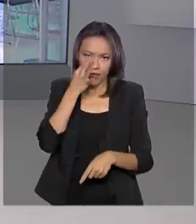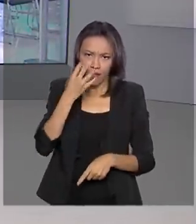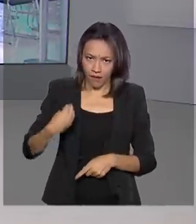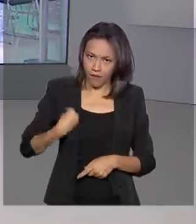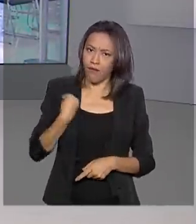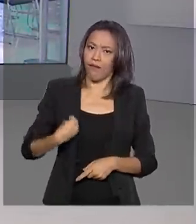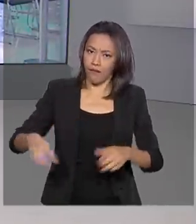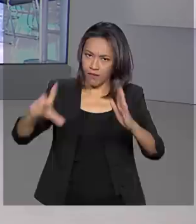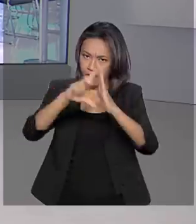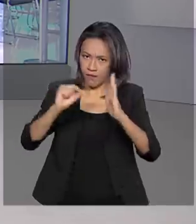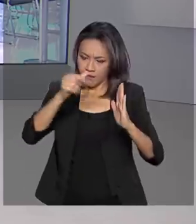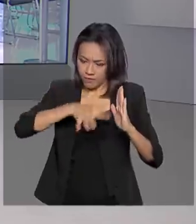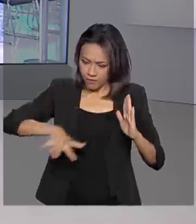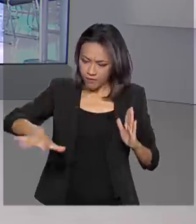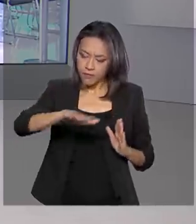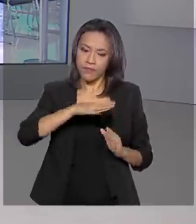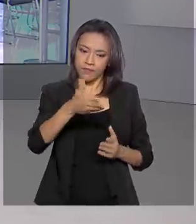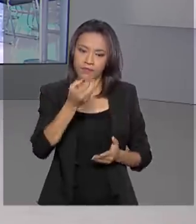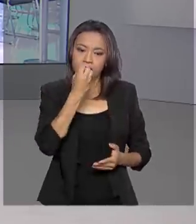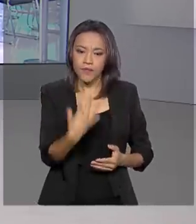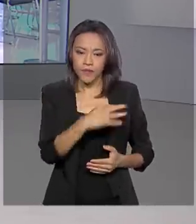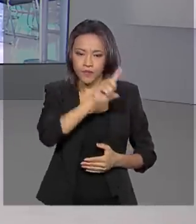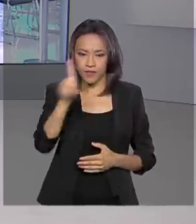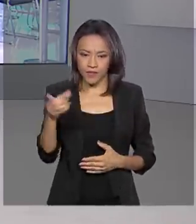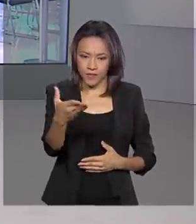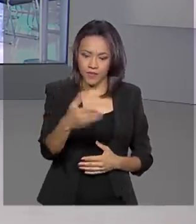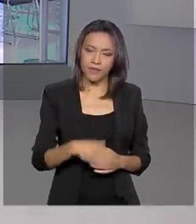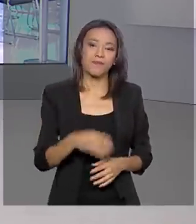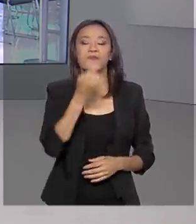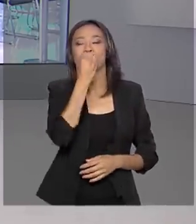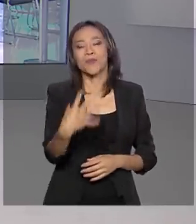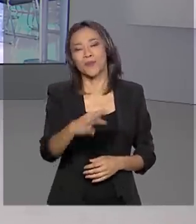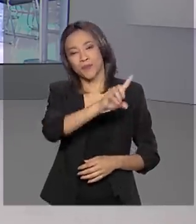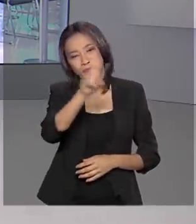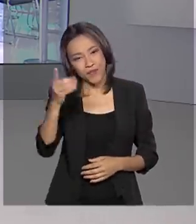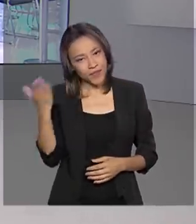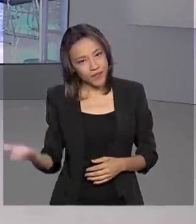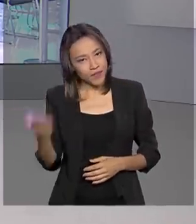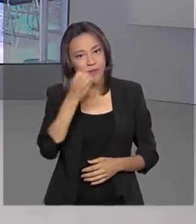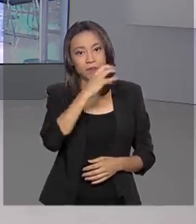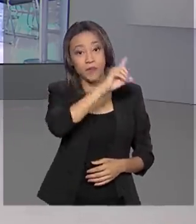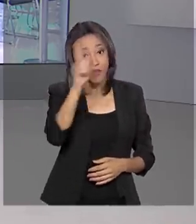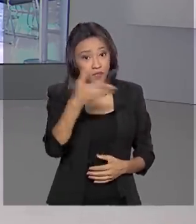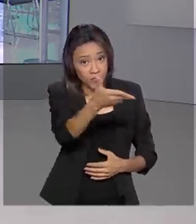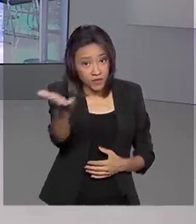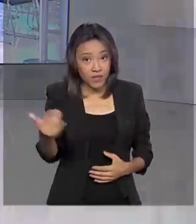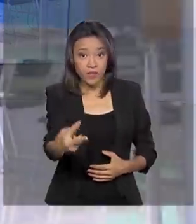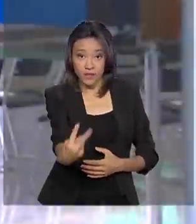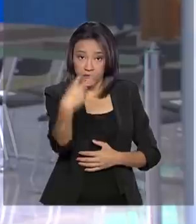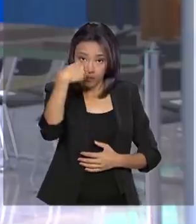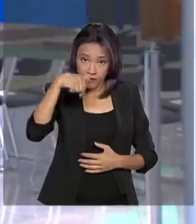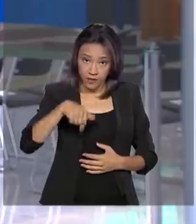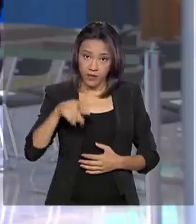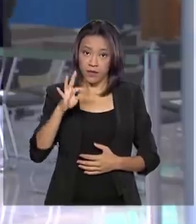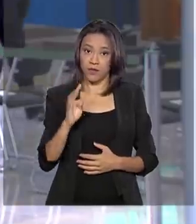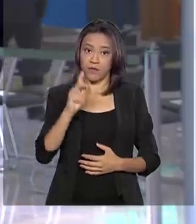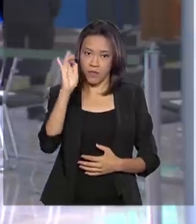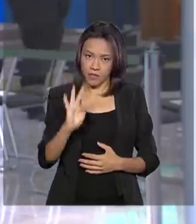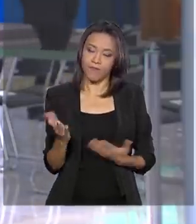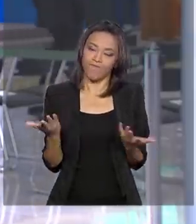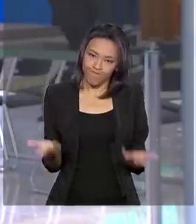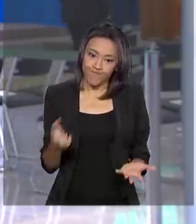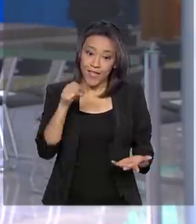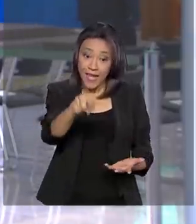Palácio do Planalto. Luciana, bom dia. Bom dia para você, Renata. Bom dia para você que acompanha a TV Brasil. É isso mesmo. A